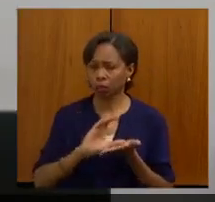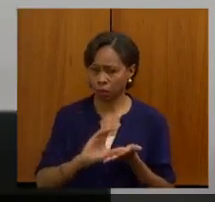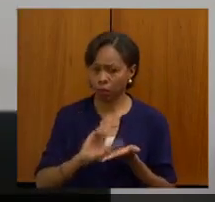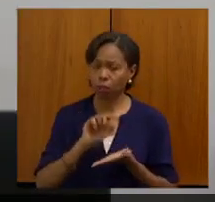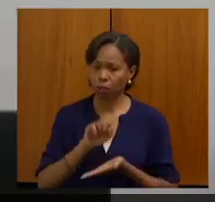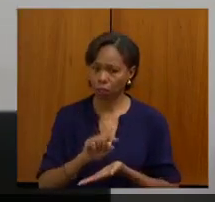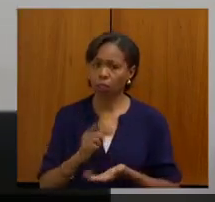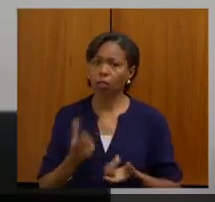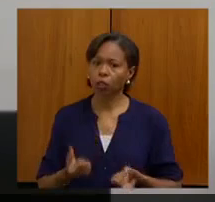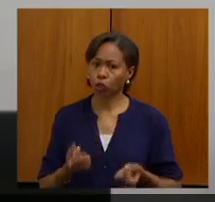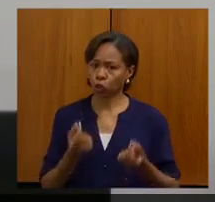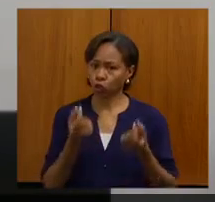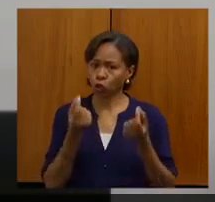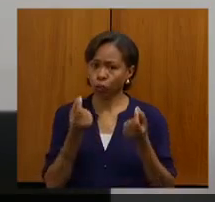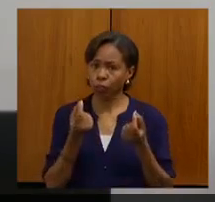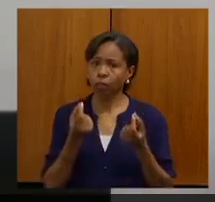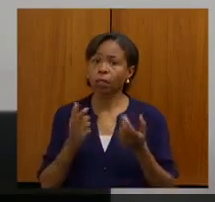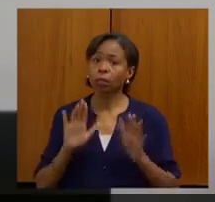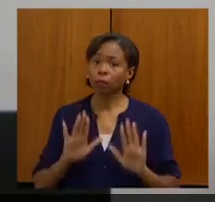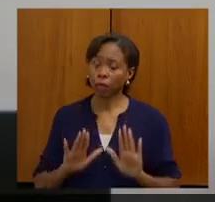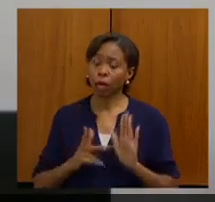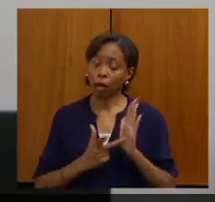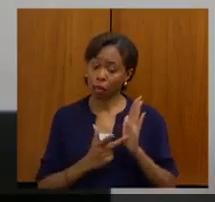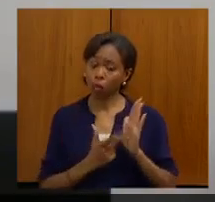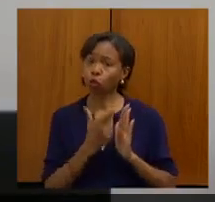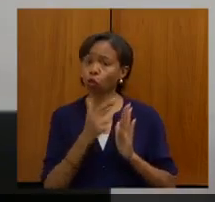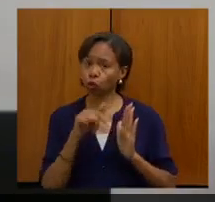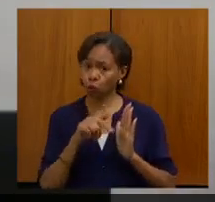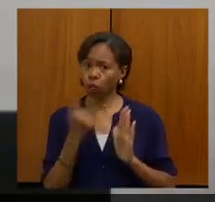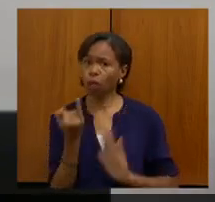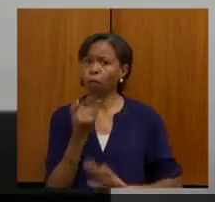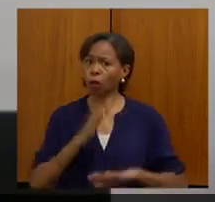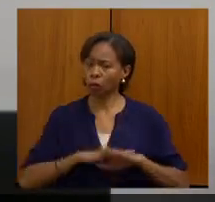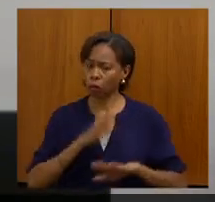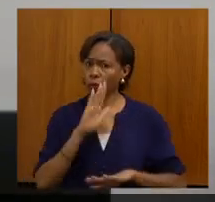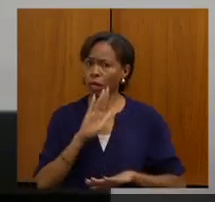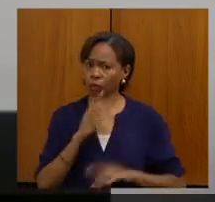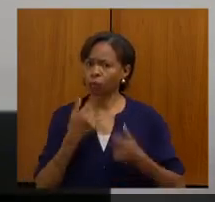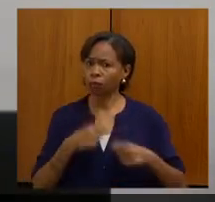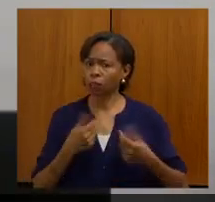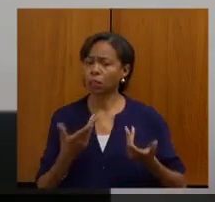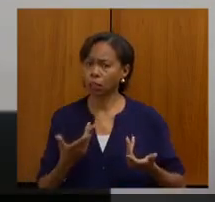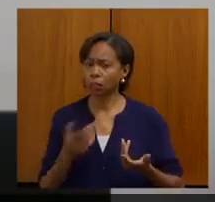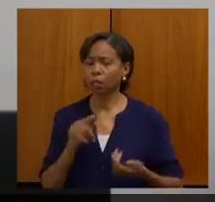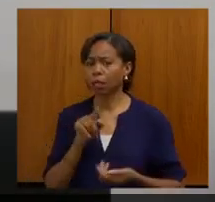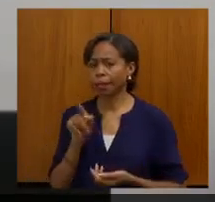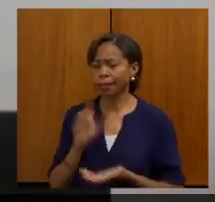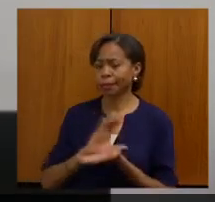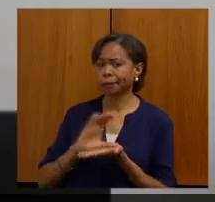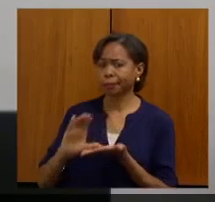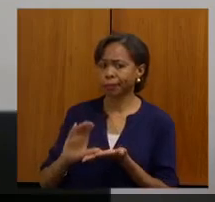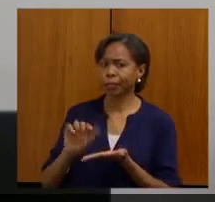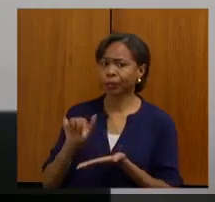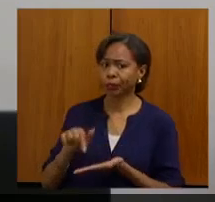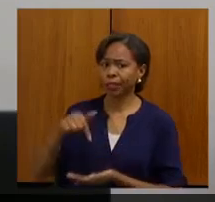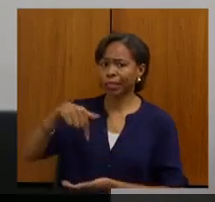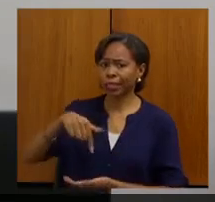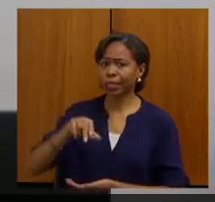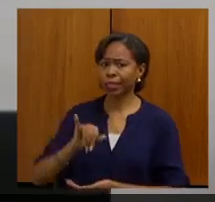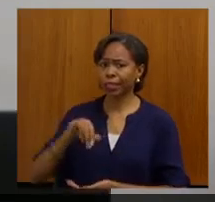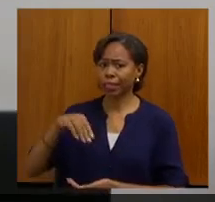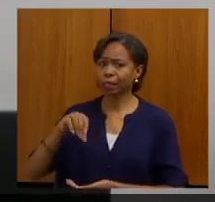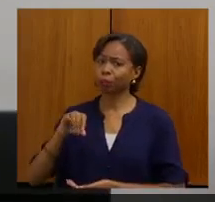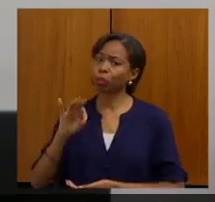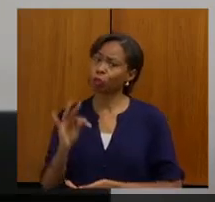valorizar mais a cirurgia, é claro, e avaliar esses investimentos que estão sendo feitos em quimioterapia. Porque a gente sabe que, por ser